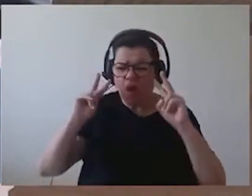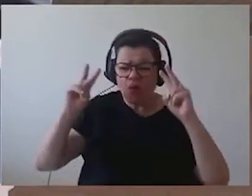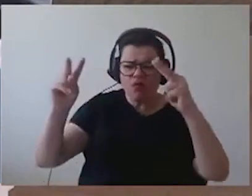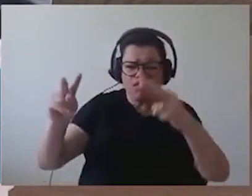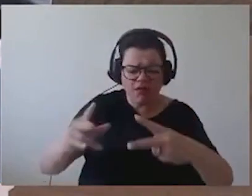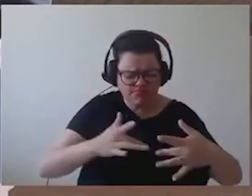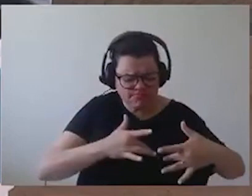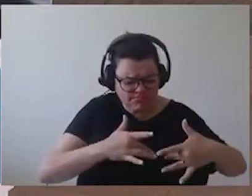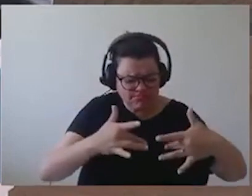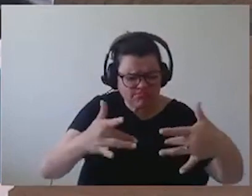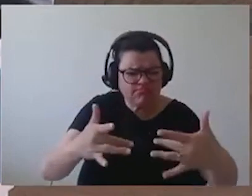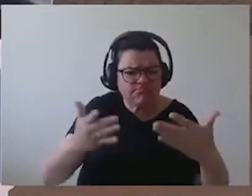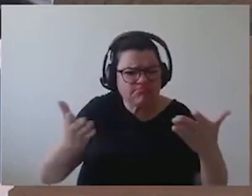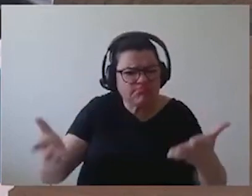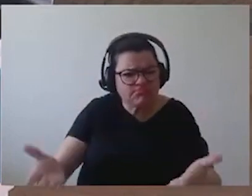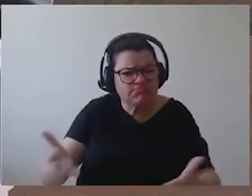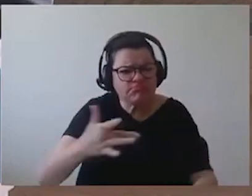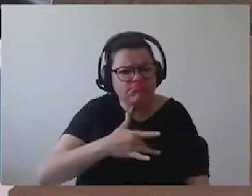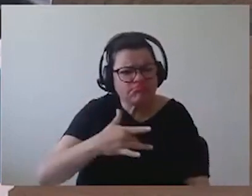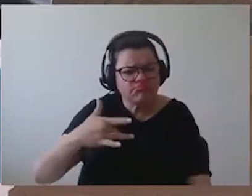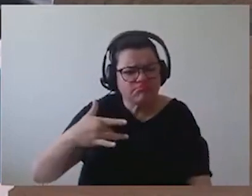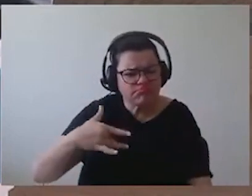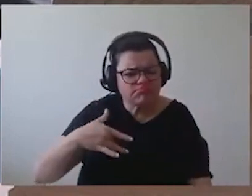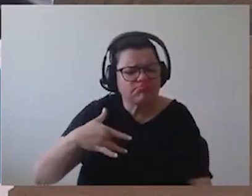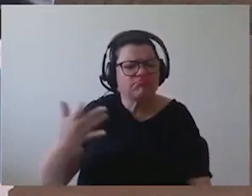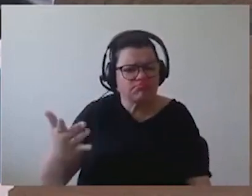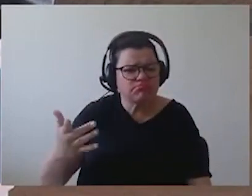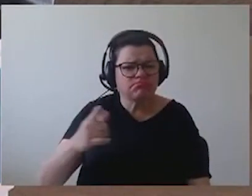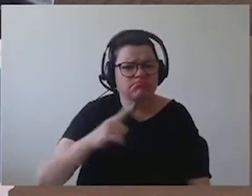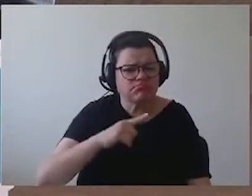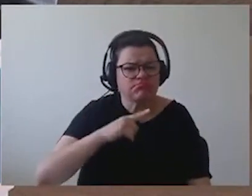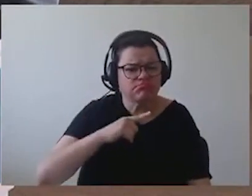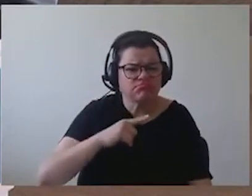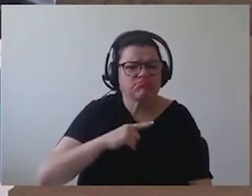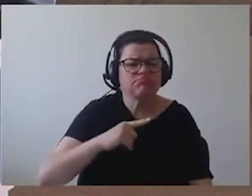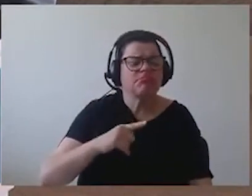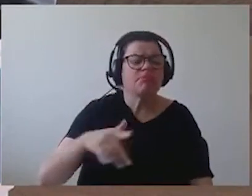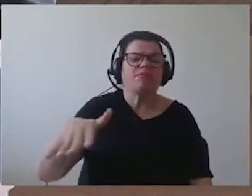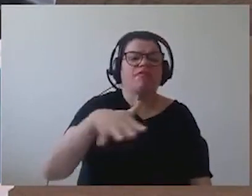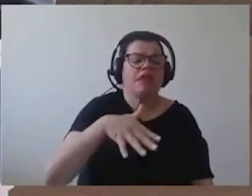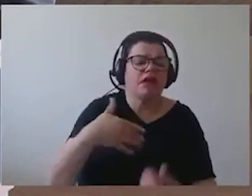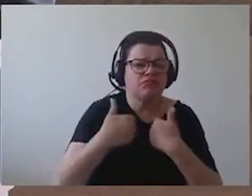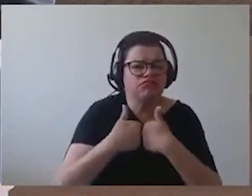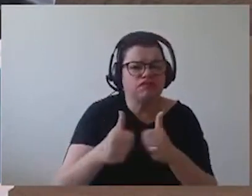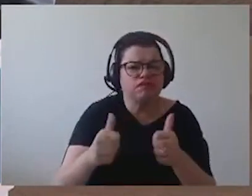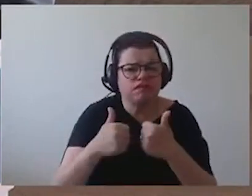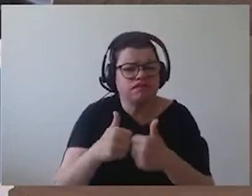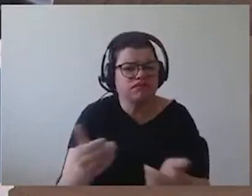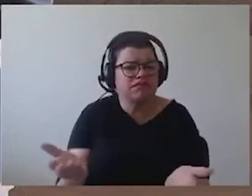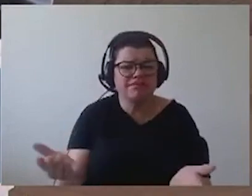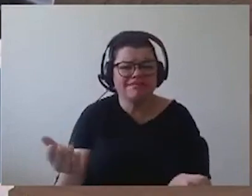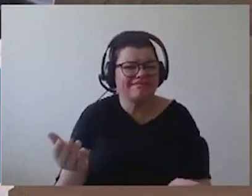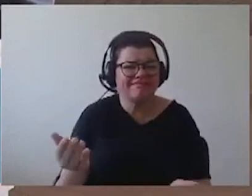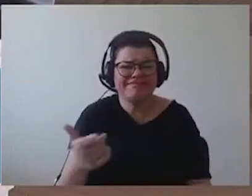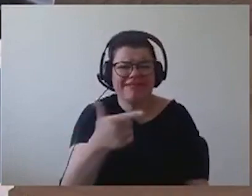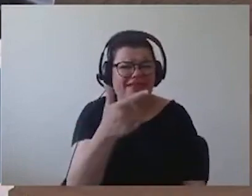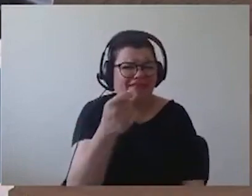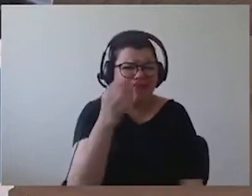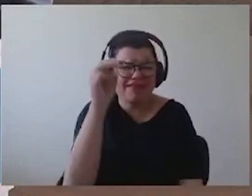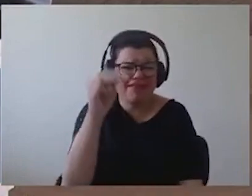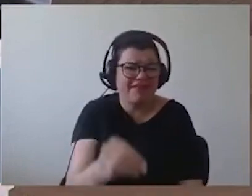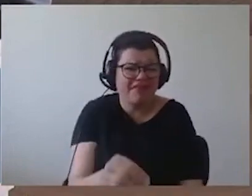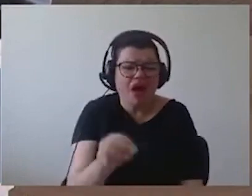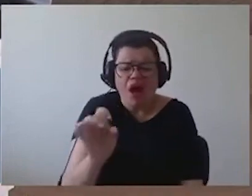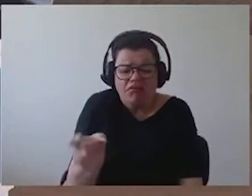perto dos números que, ao redor do transporte coletivo, é uma questão insignificante esse valor, podendo oferecer